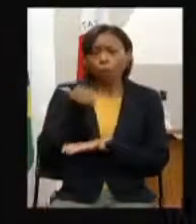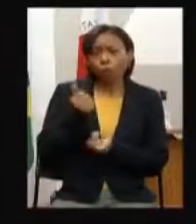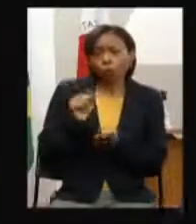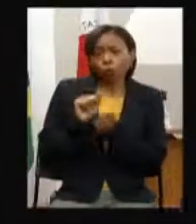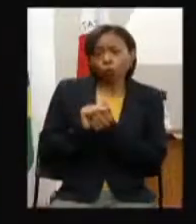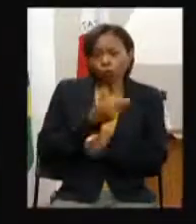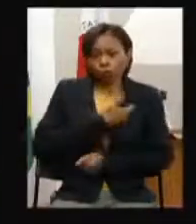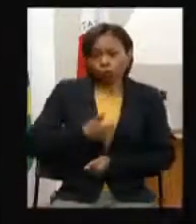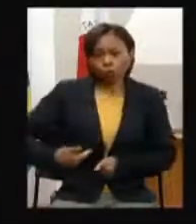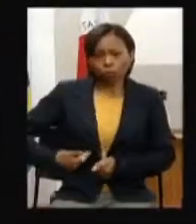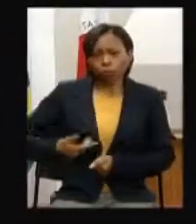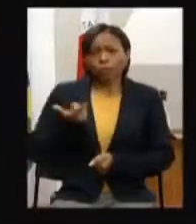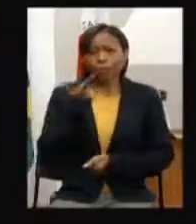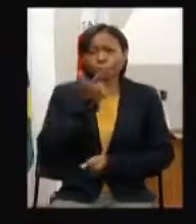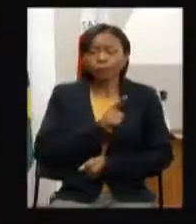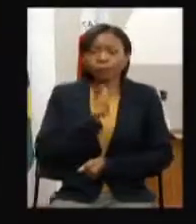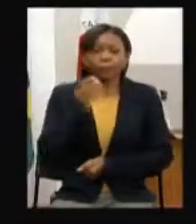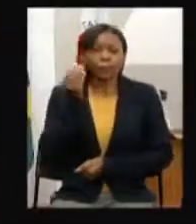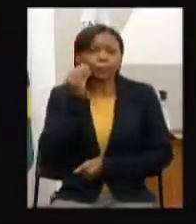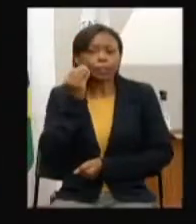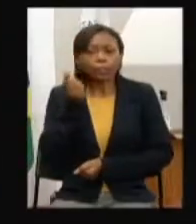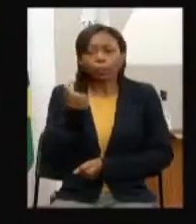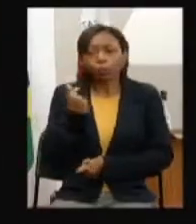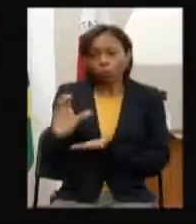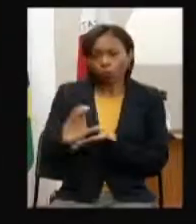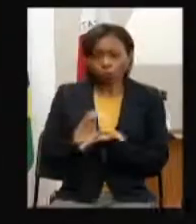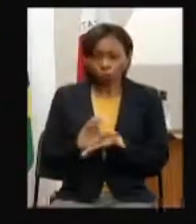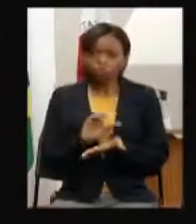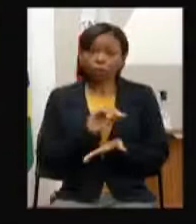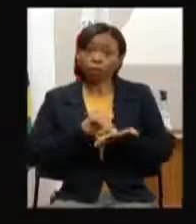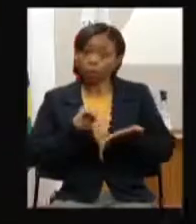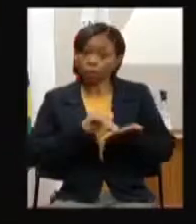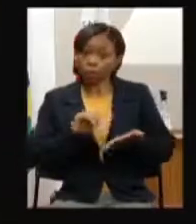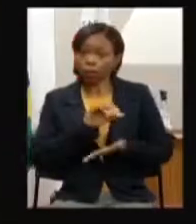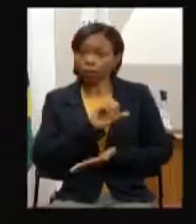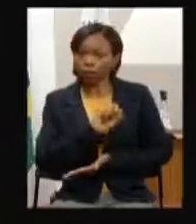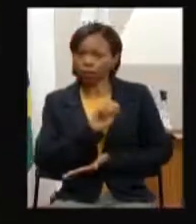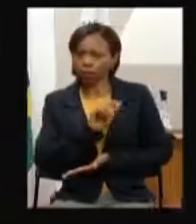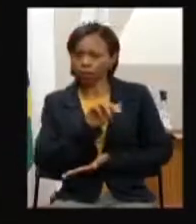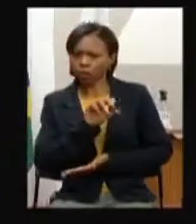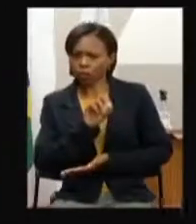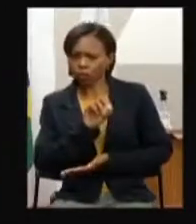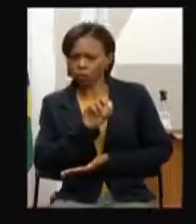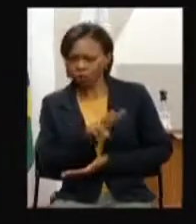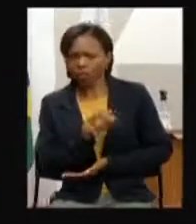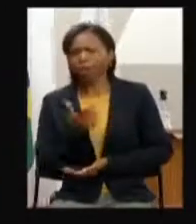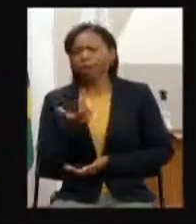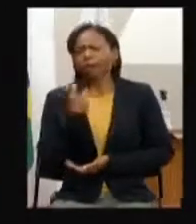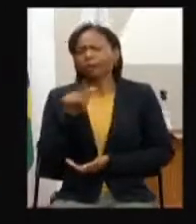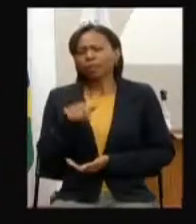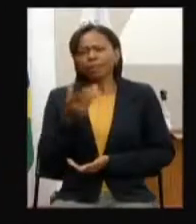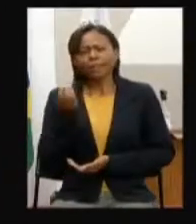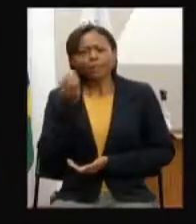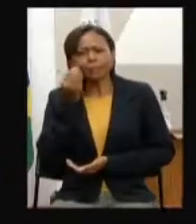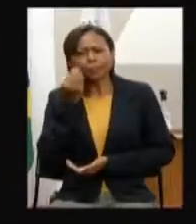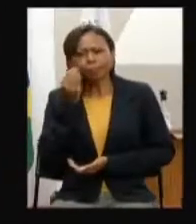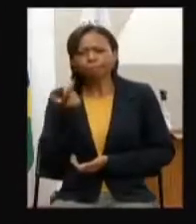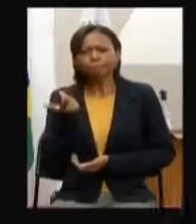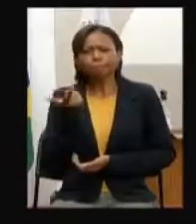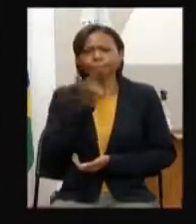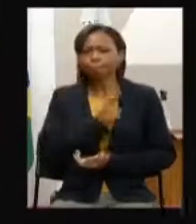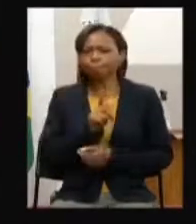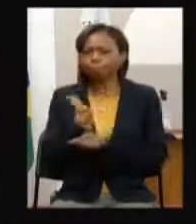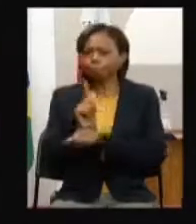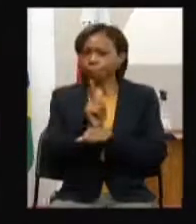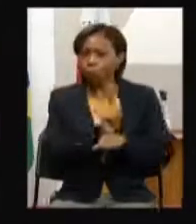para a captação de recursos a Segov vem intensificando uma forma de capacitação dos gestores